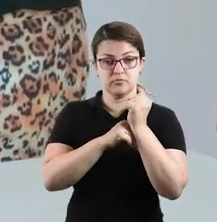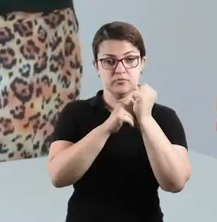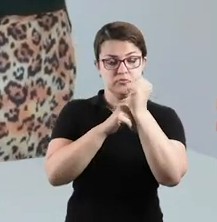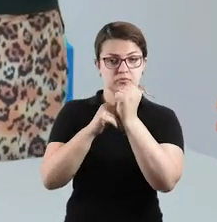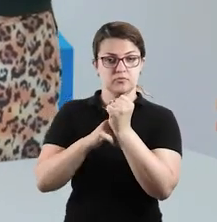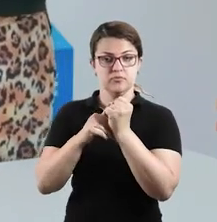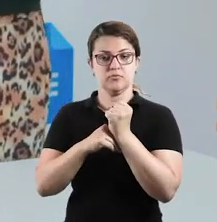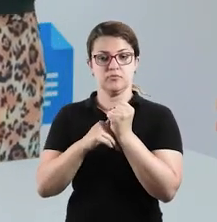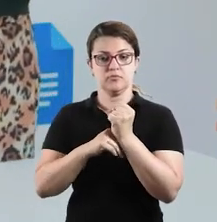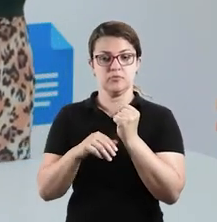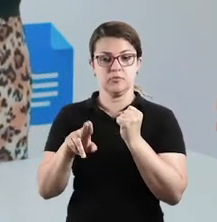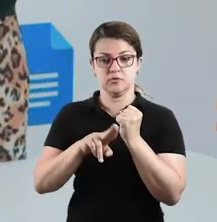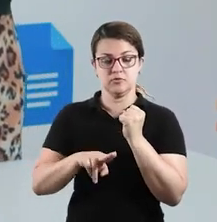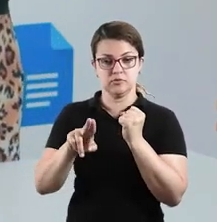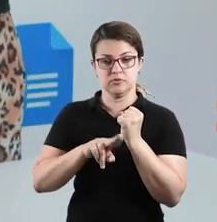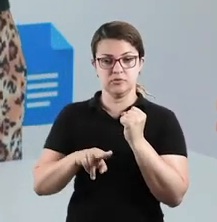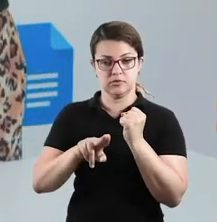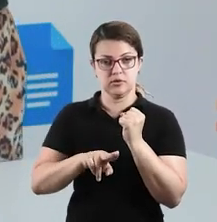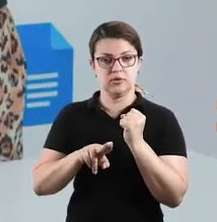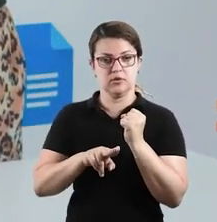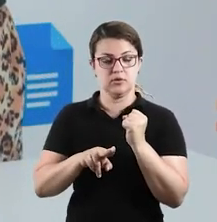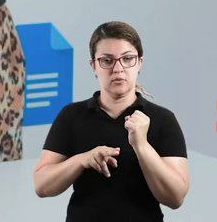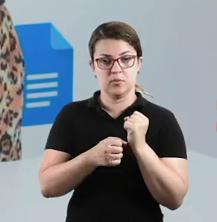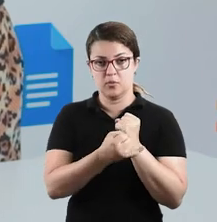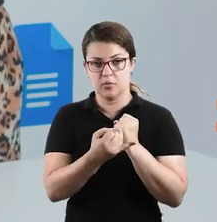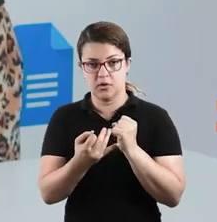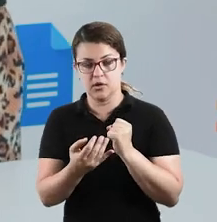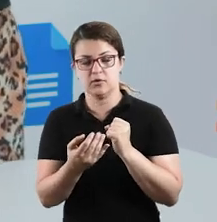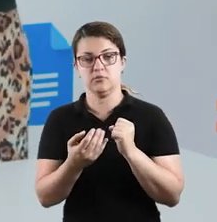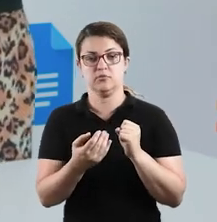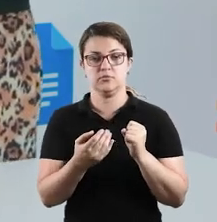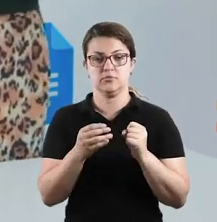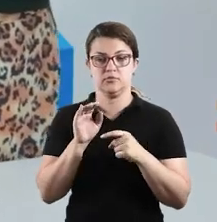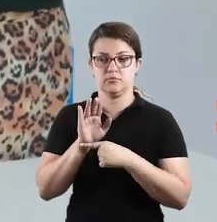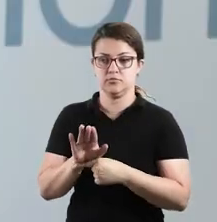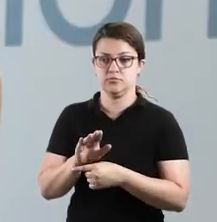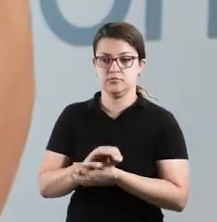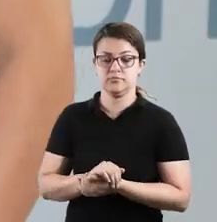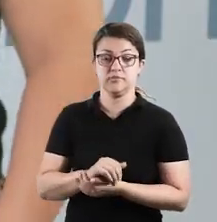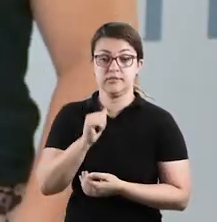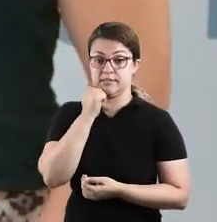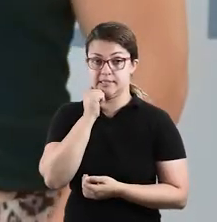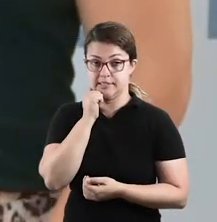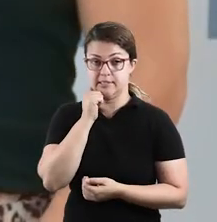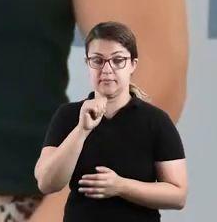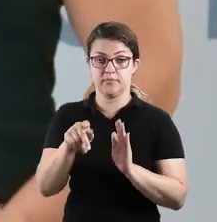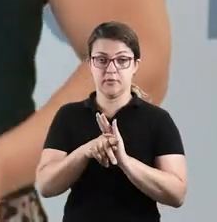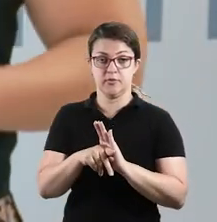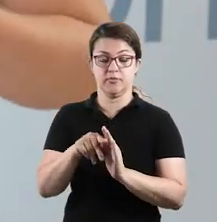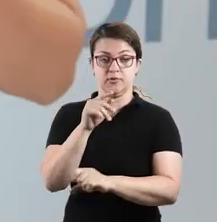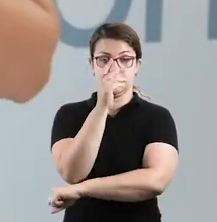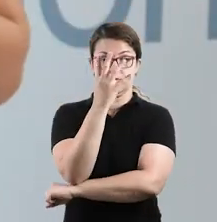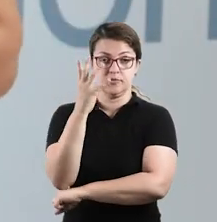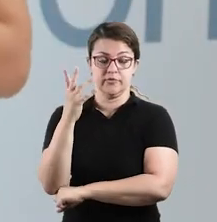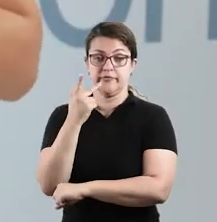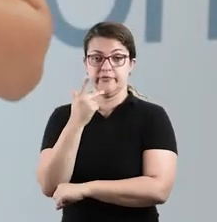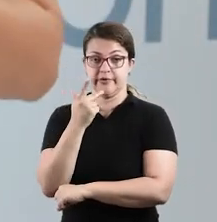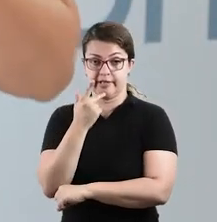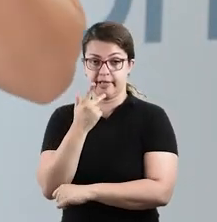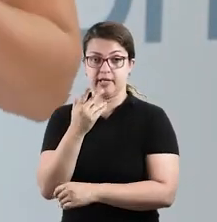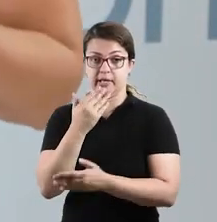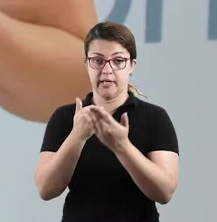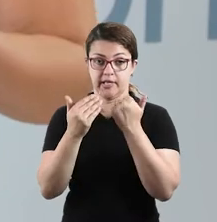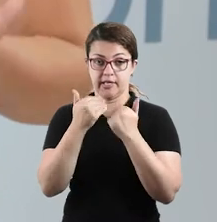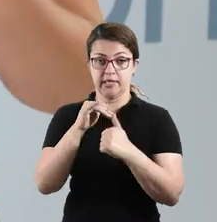realizar as contagens utilizando as tabelas numéricas abaixo. Em ciências da natureza, nós vamos falar sobre